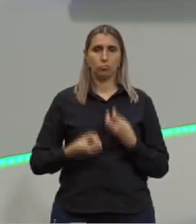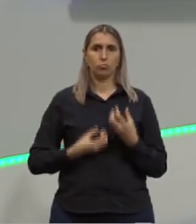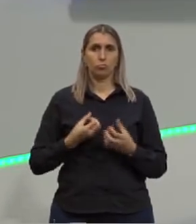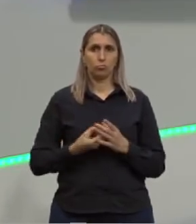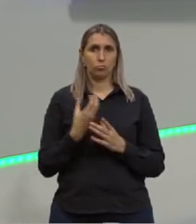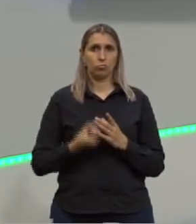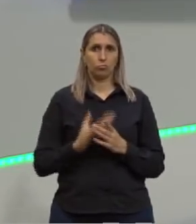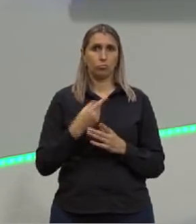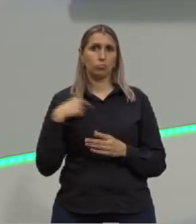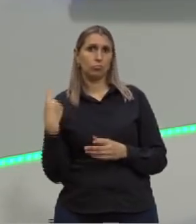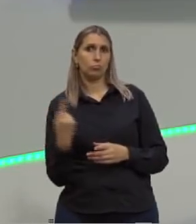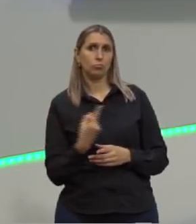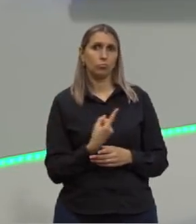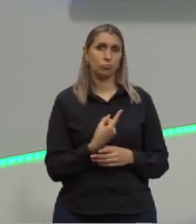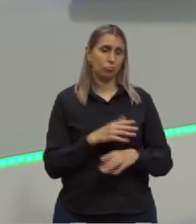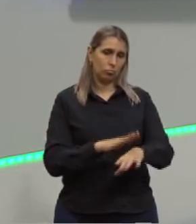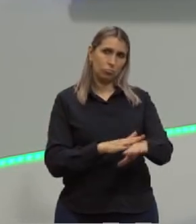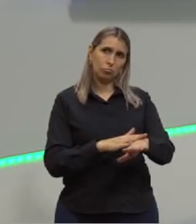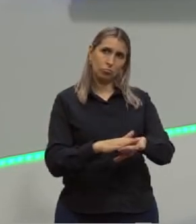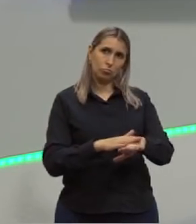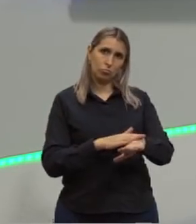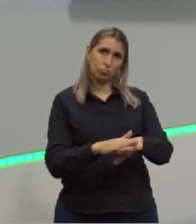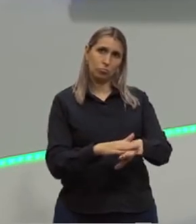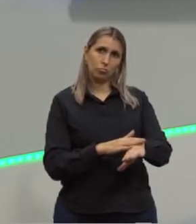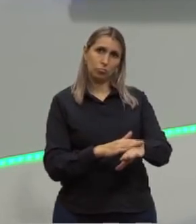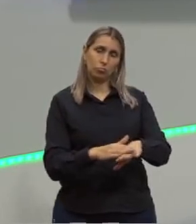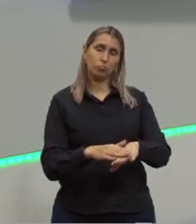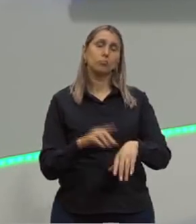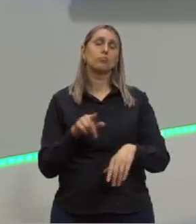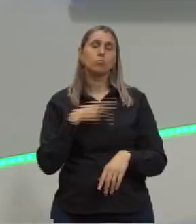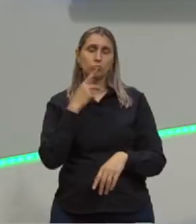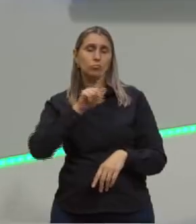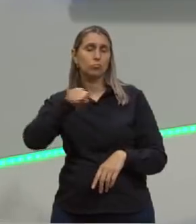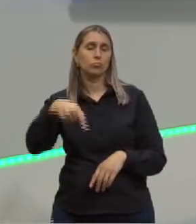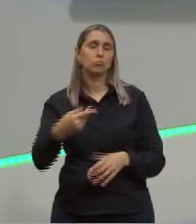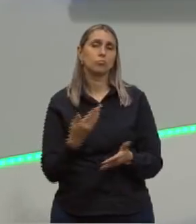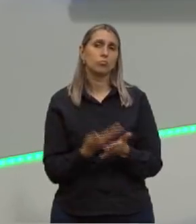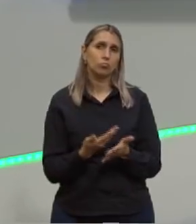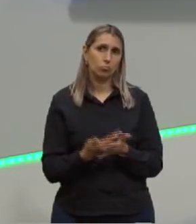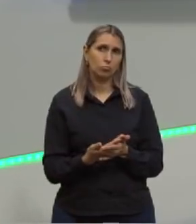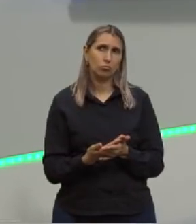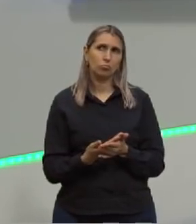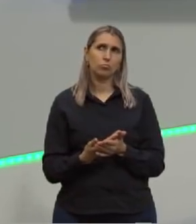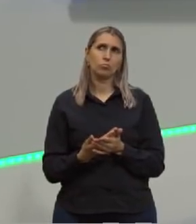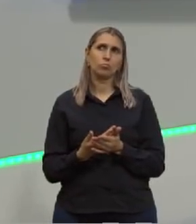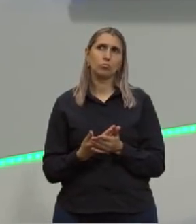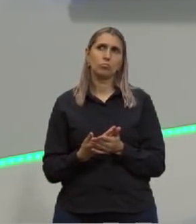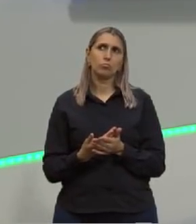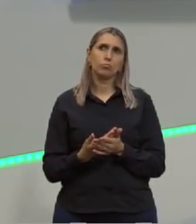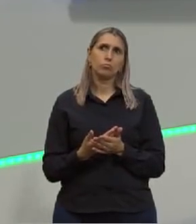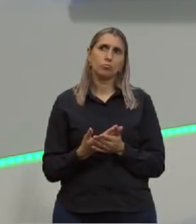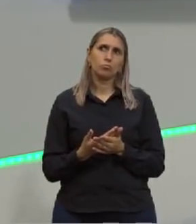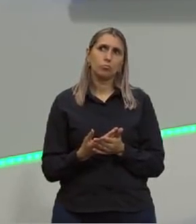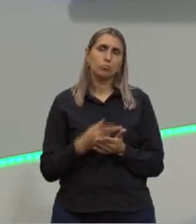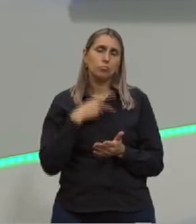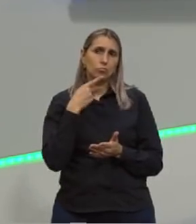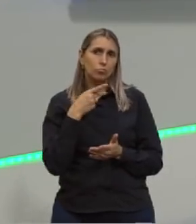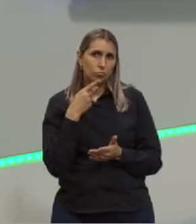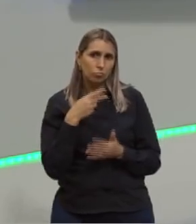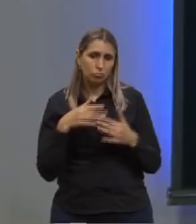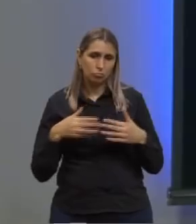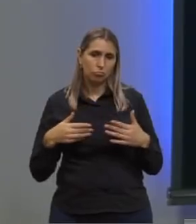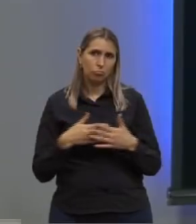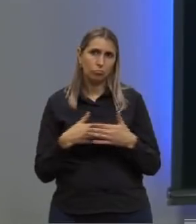da nossa pele. eu já citei isso em outras aulas, aulas que eu falei do